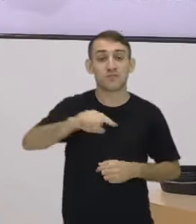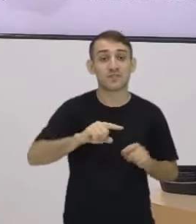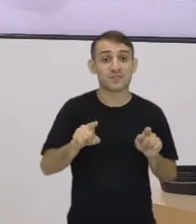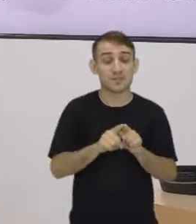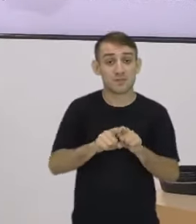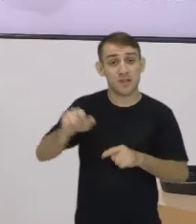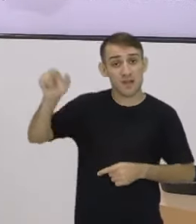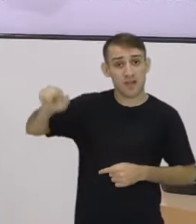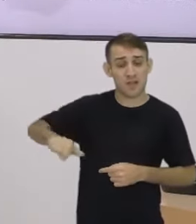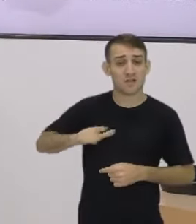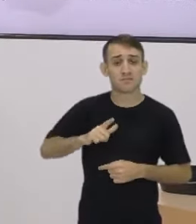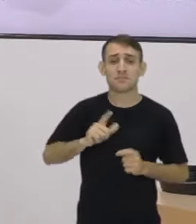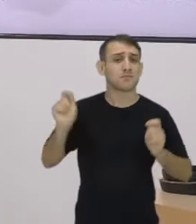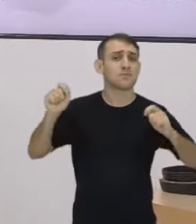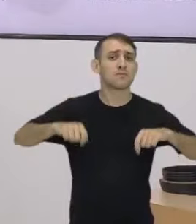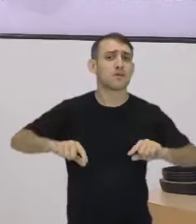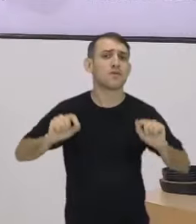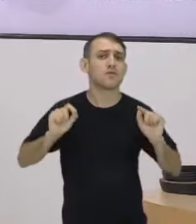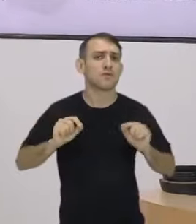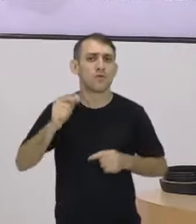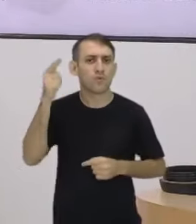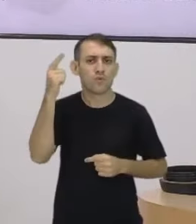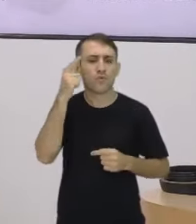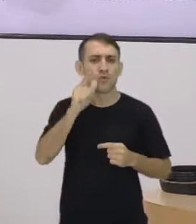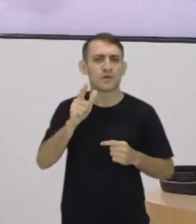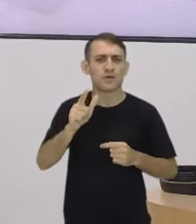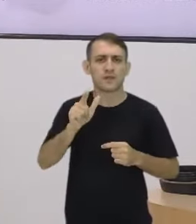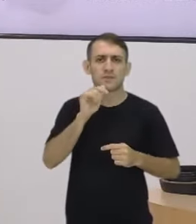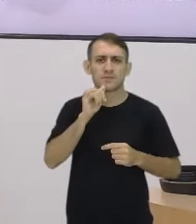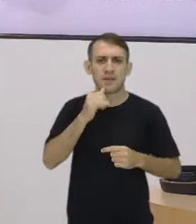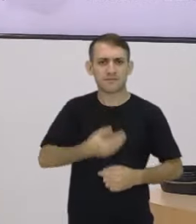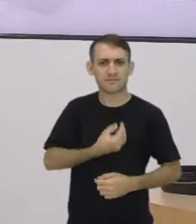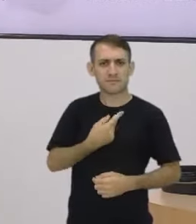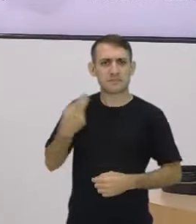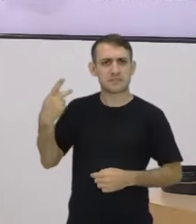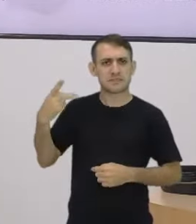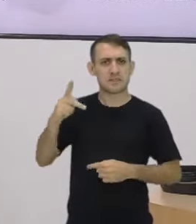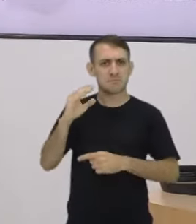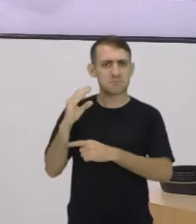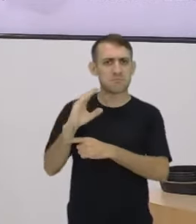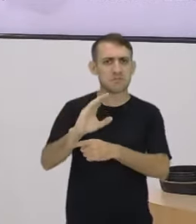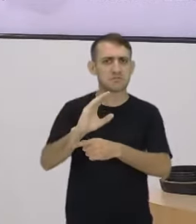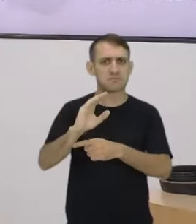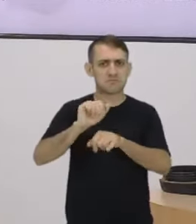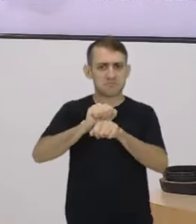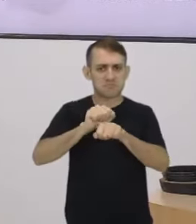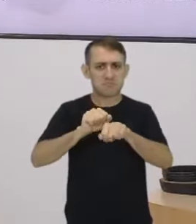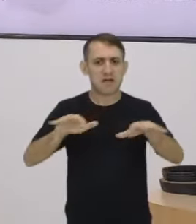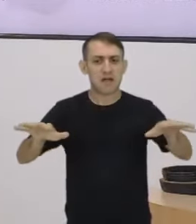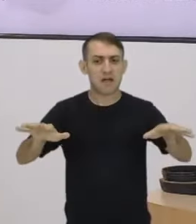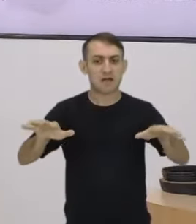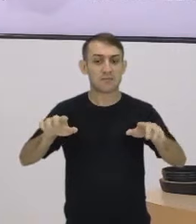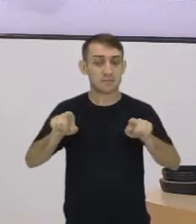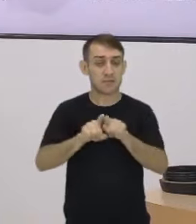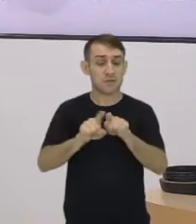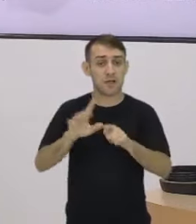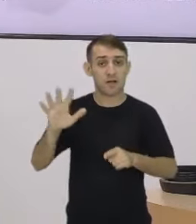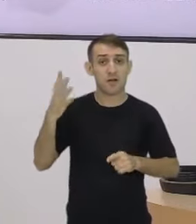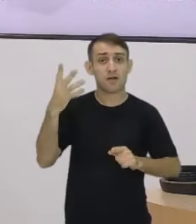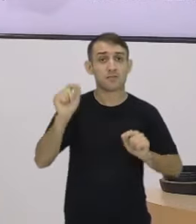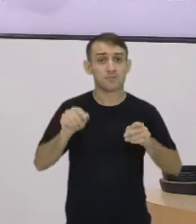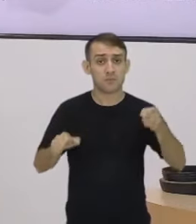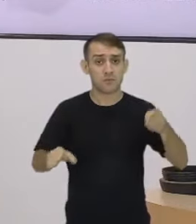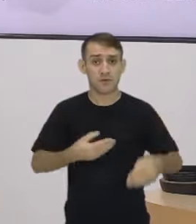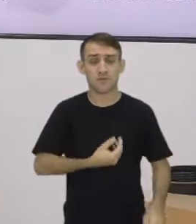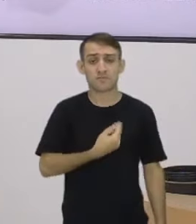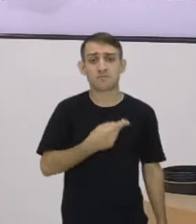ela trouxe a possibilidade de compartilhar as vivências delas, os questionamentos delas, que também ocorrem no momento da fase de